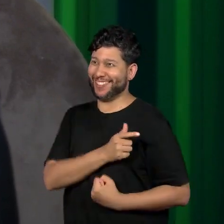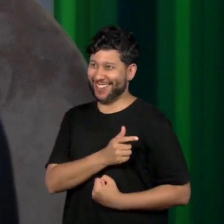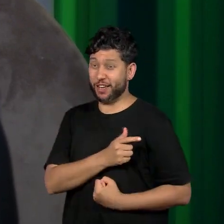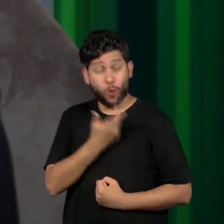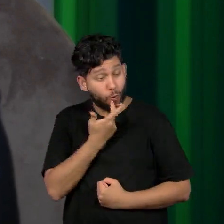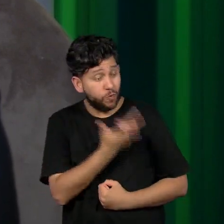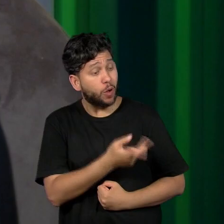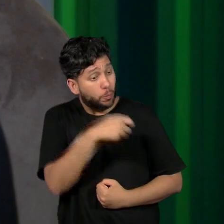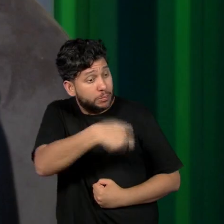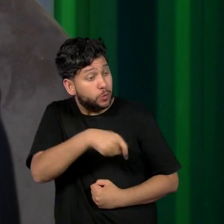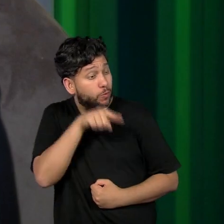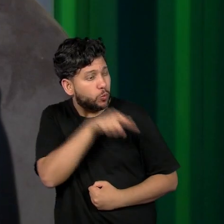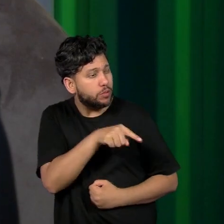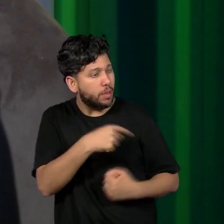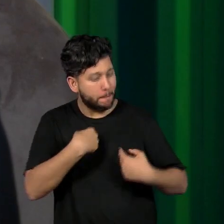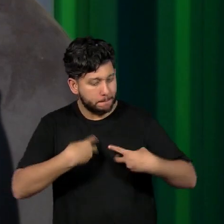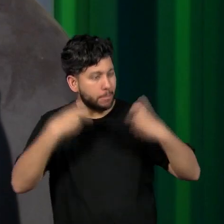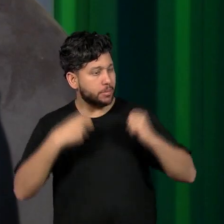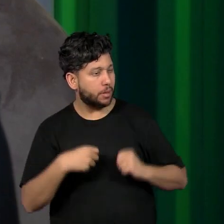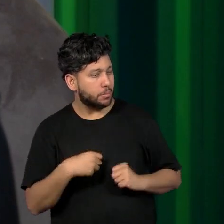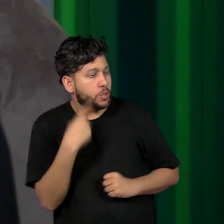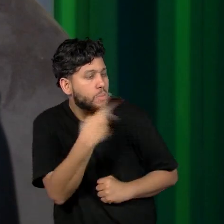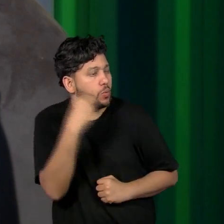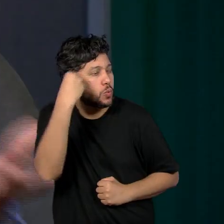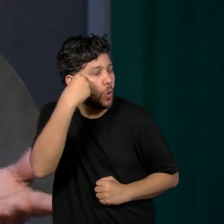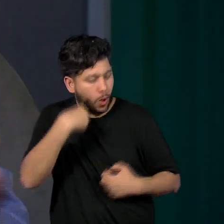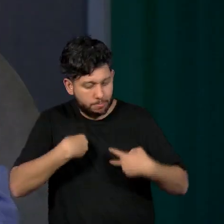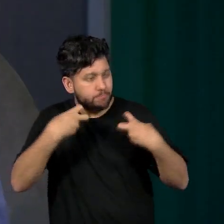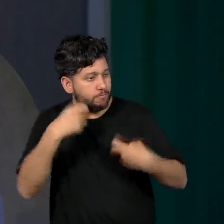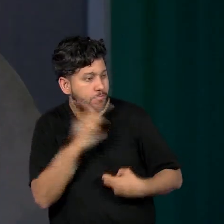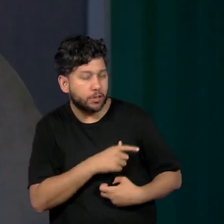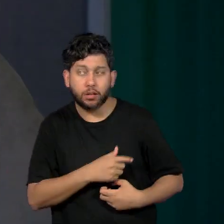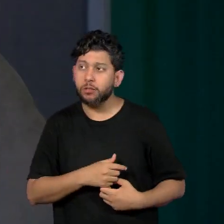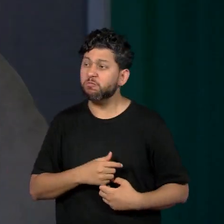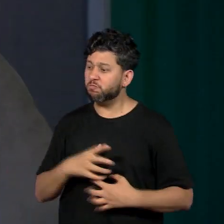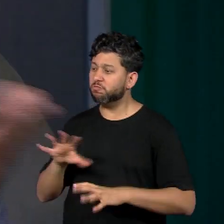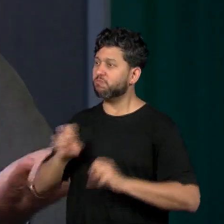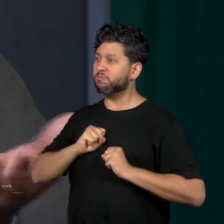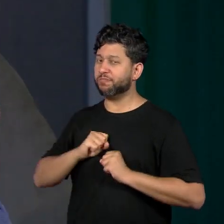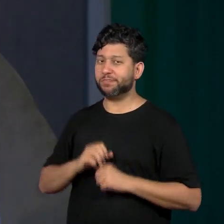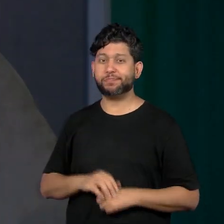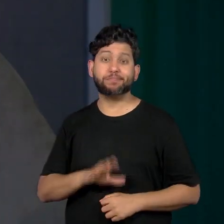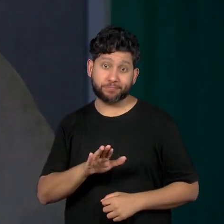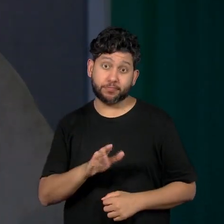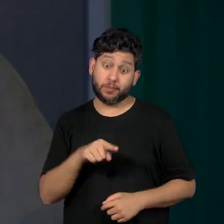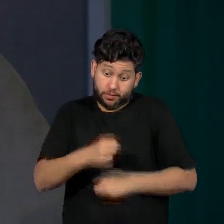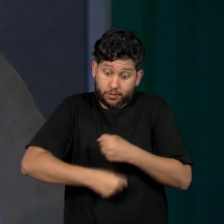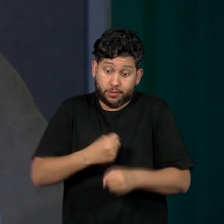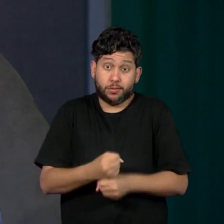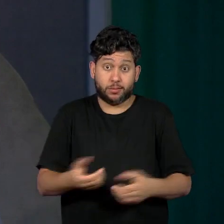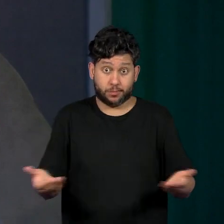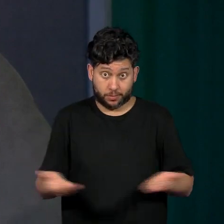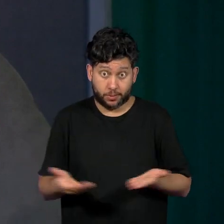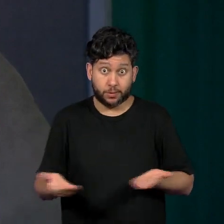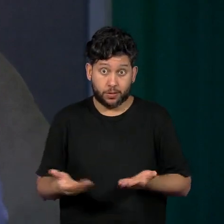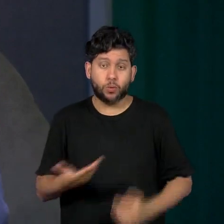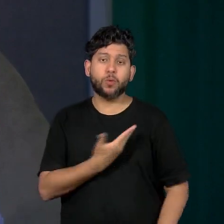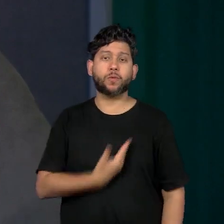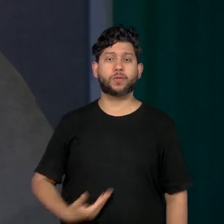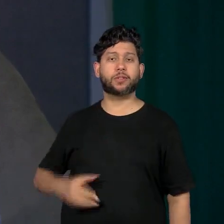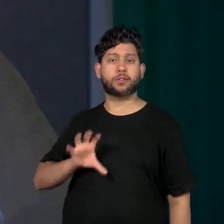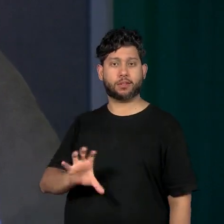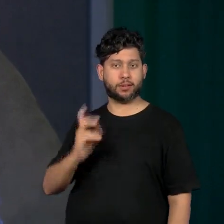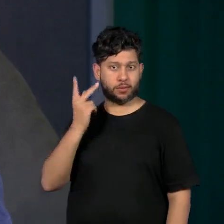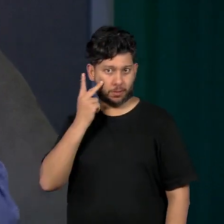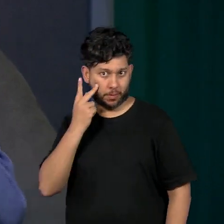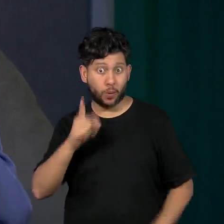que você se compreenda, que você conheça a sua história. Aliás, esse ano, o governo do estado de São Paulo sancionou a